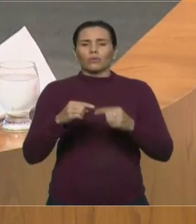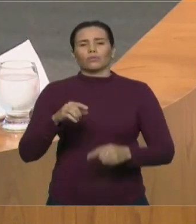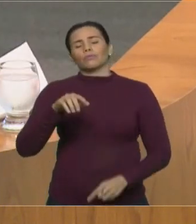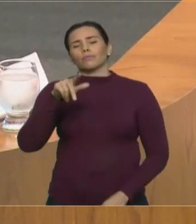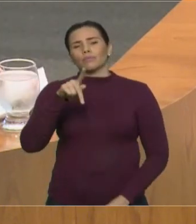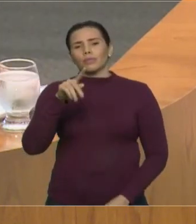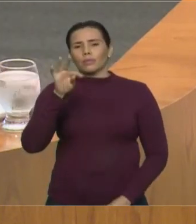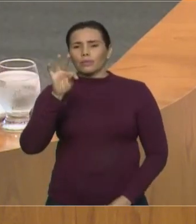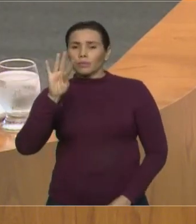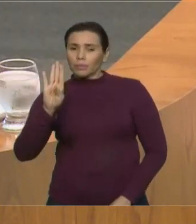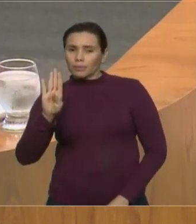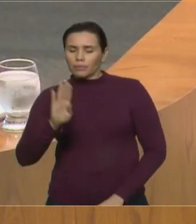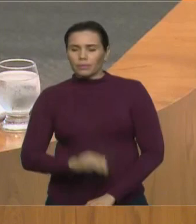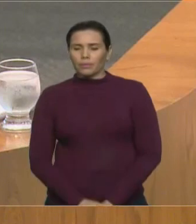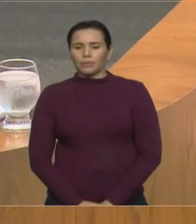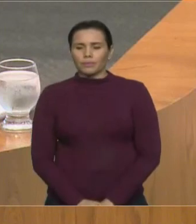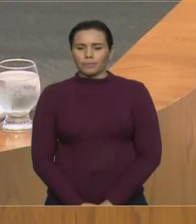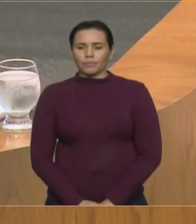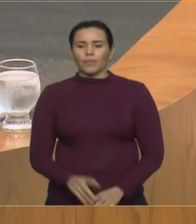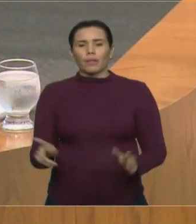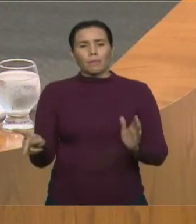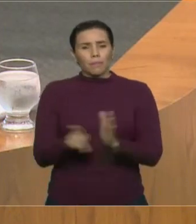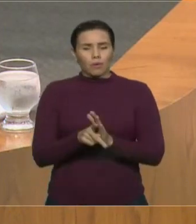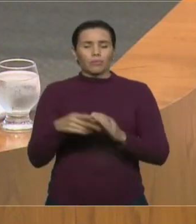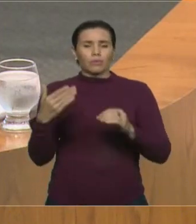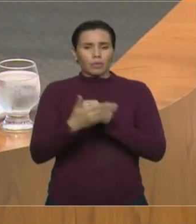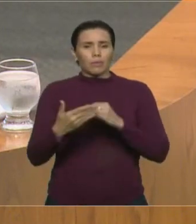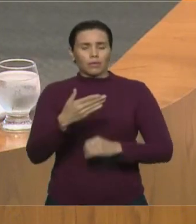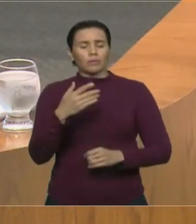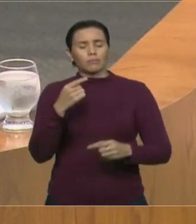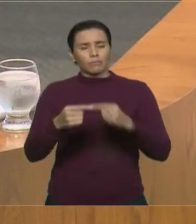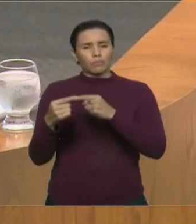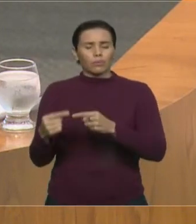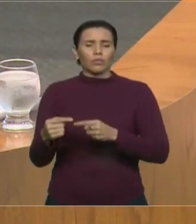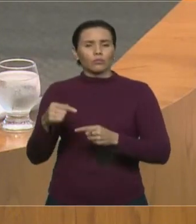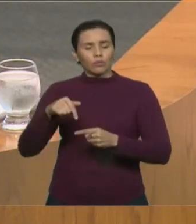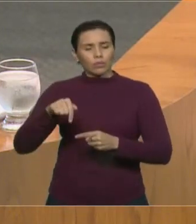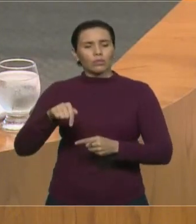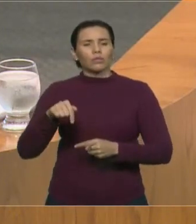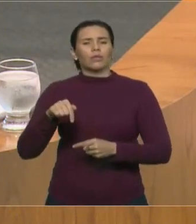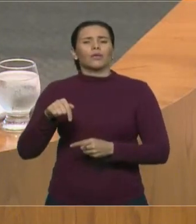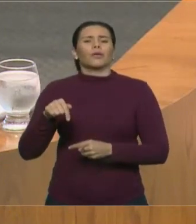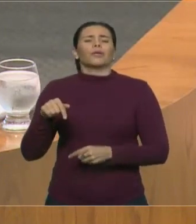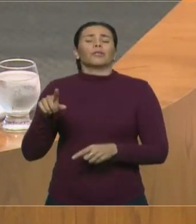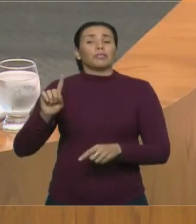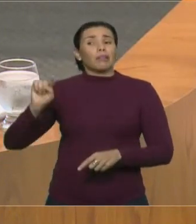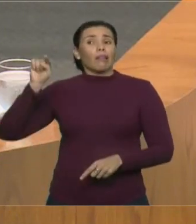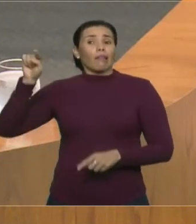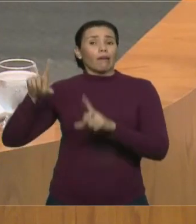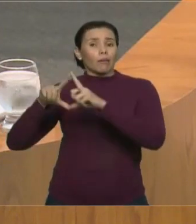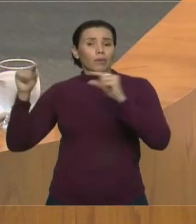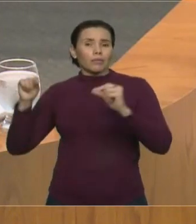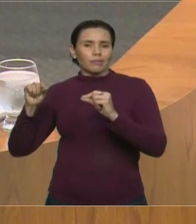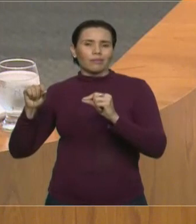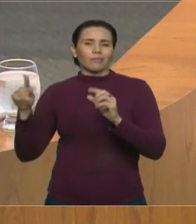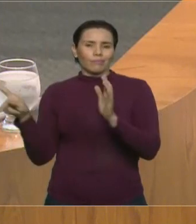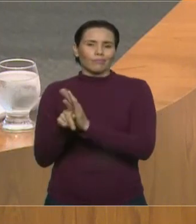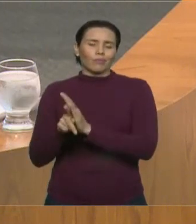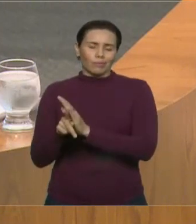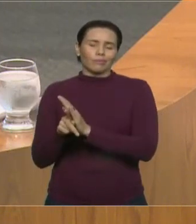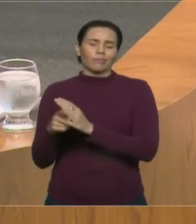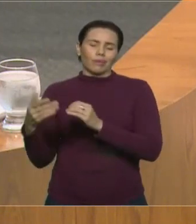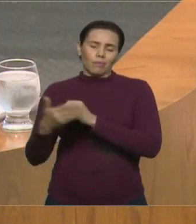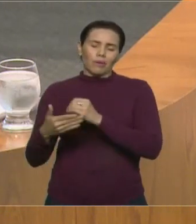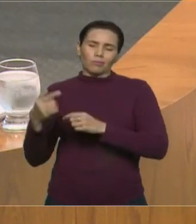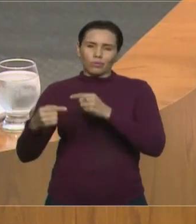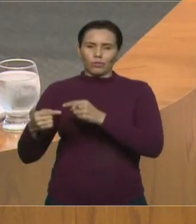faz parte da base aliada e que dá sustentação ao governo federal. E quero dizer que o terceiro motivo que nos